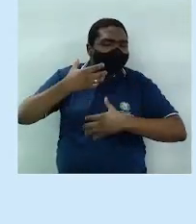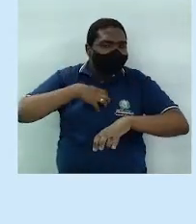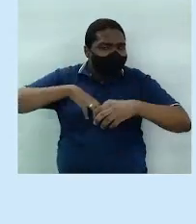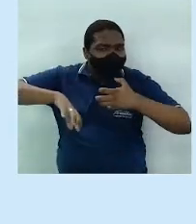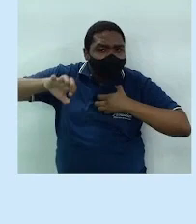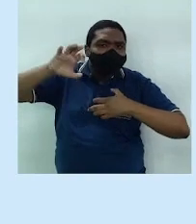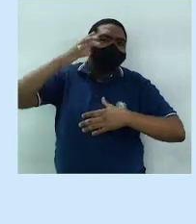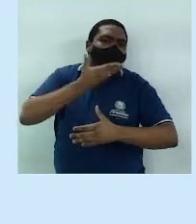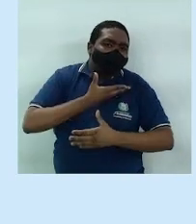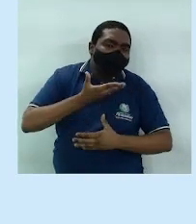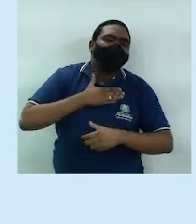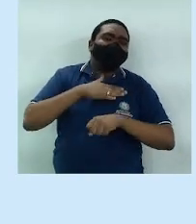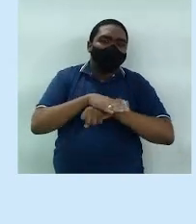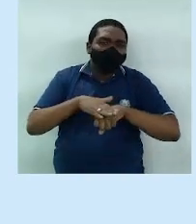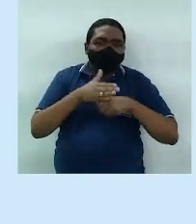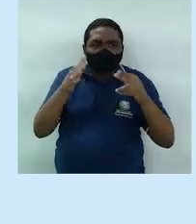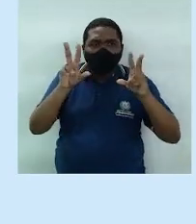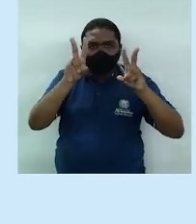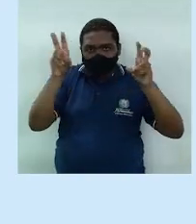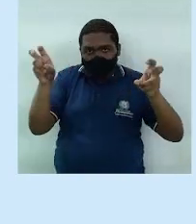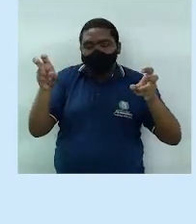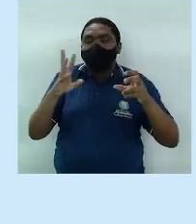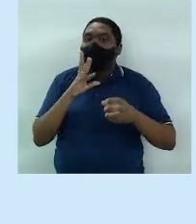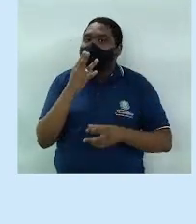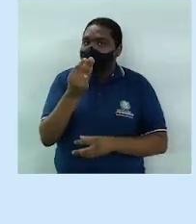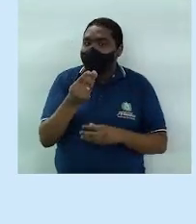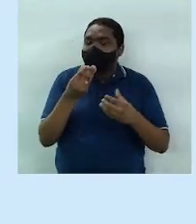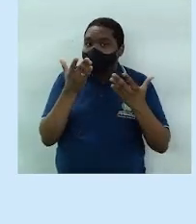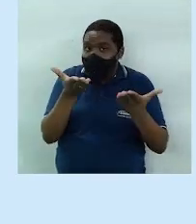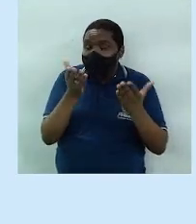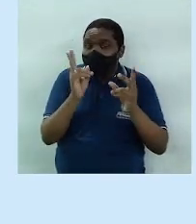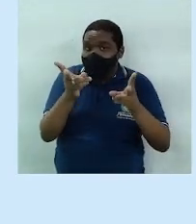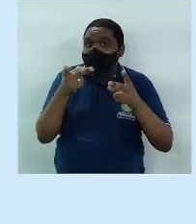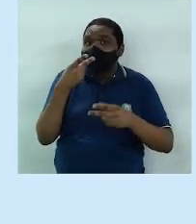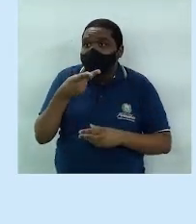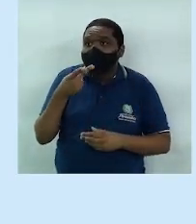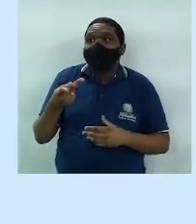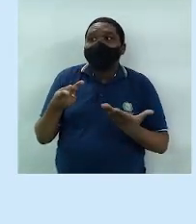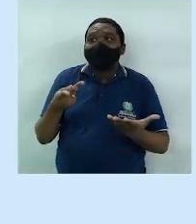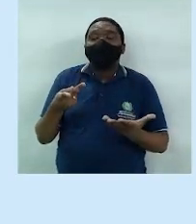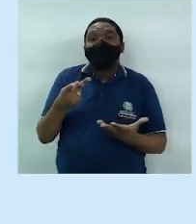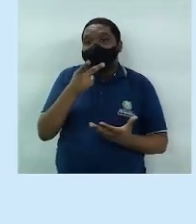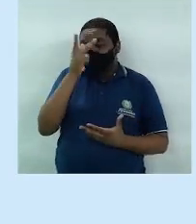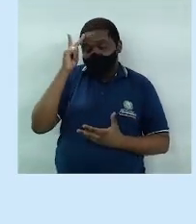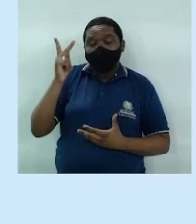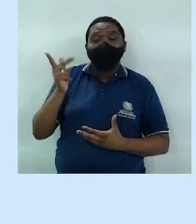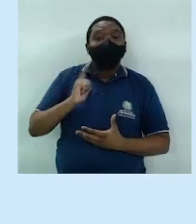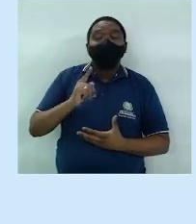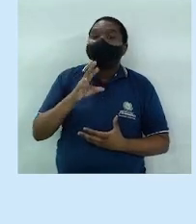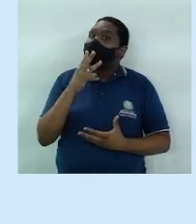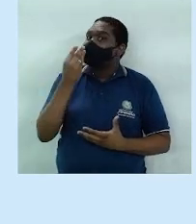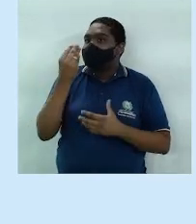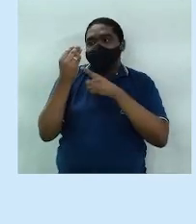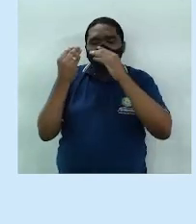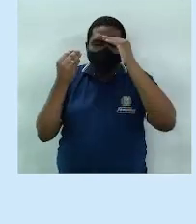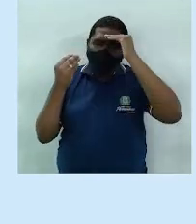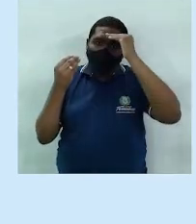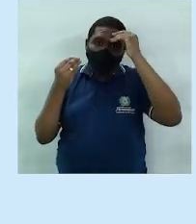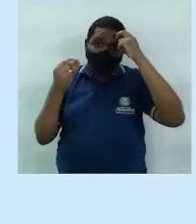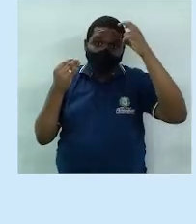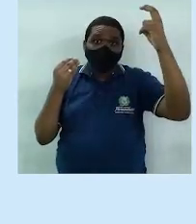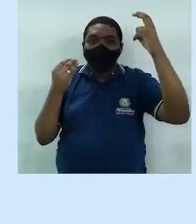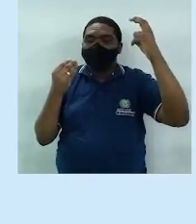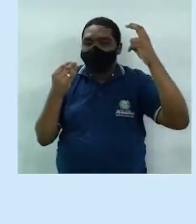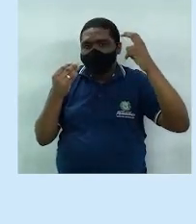amigos, tá certo? E promovam o conhecimento. E como eu sempre digo, a maior riqueza do ser humano é o conhecimento, tá certo? Então,